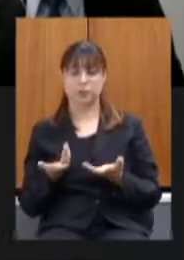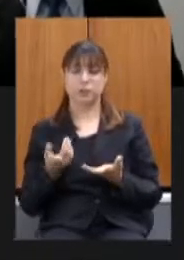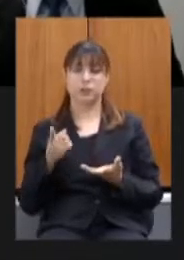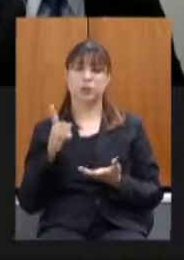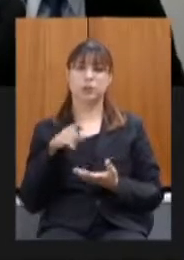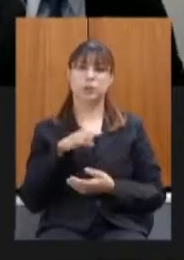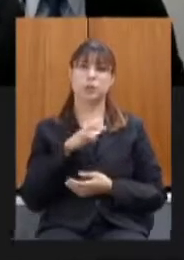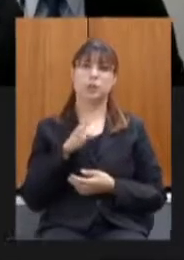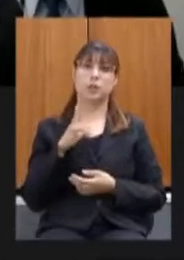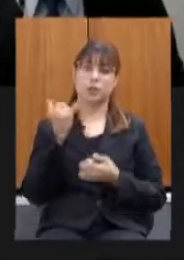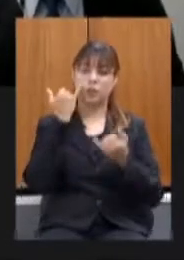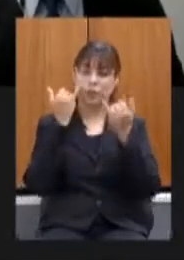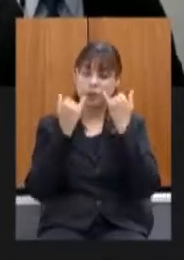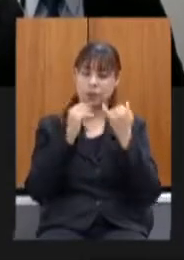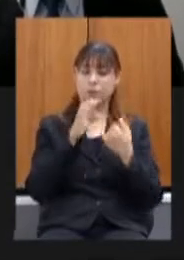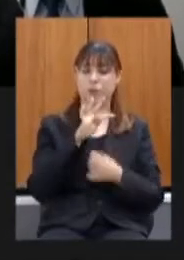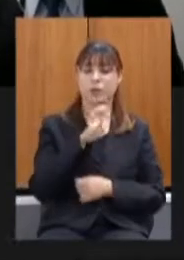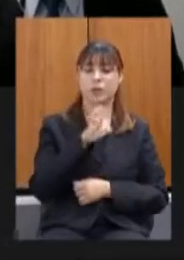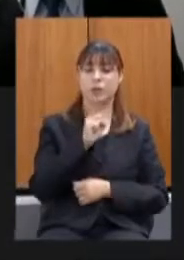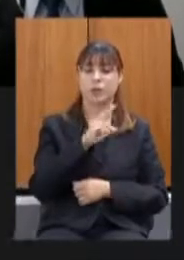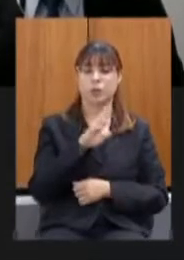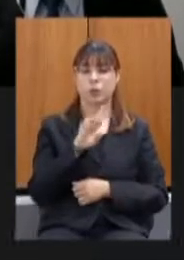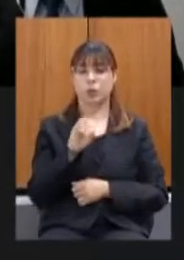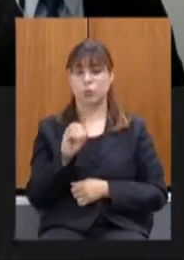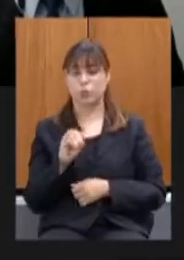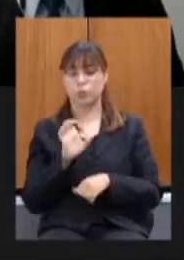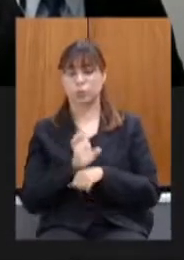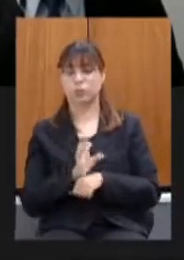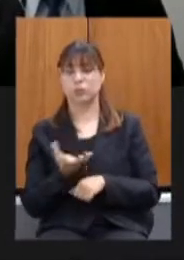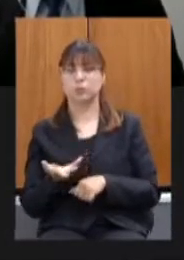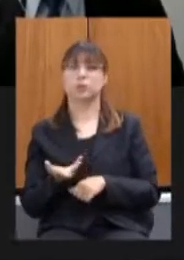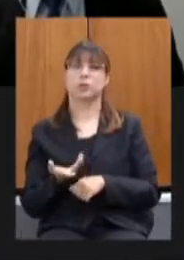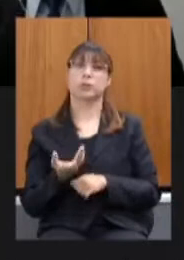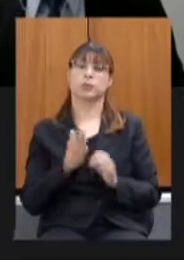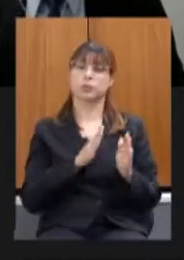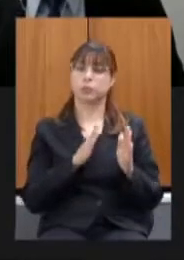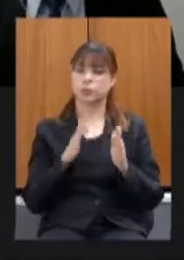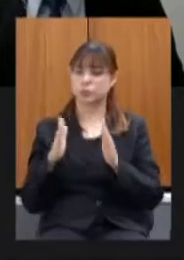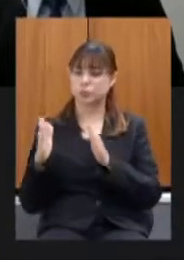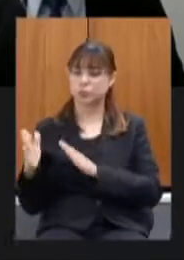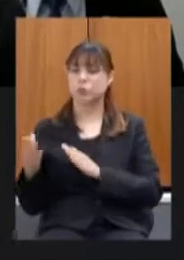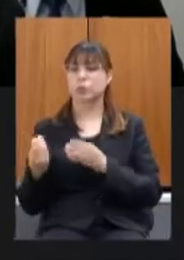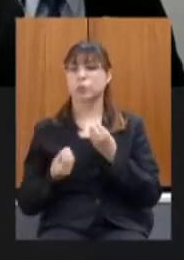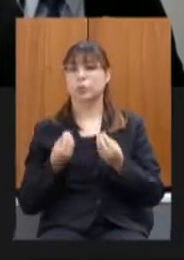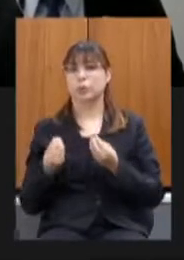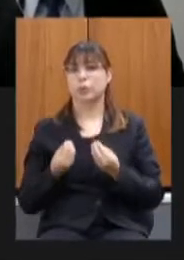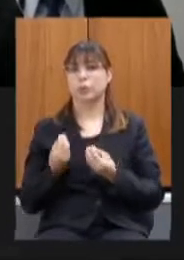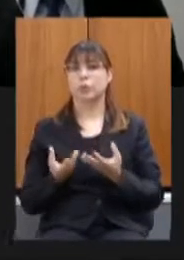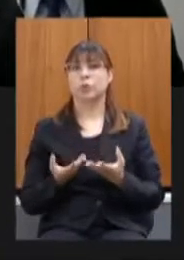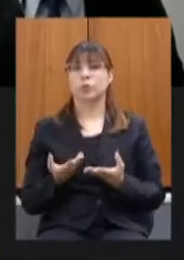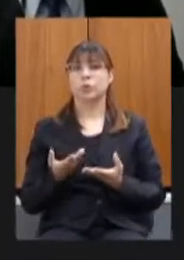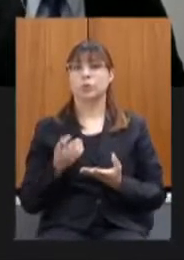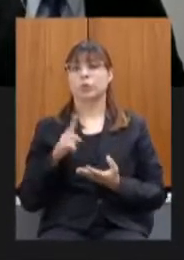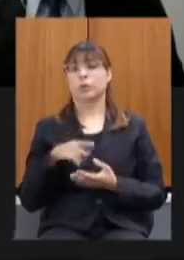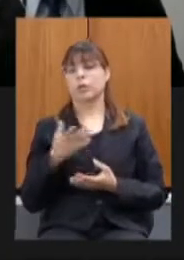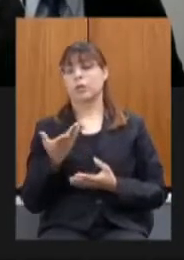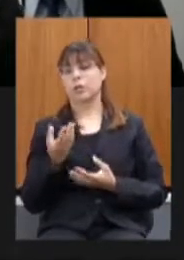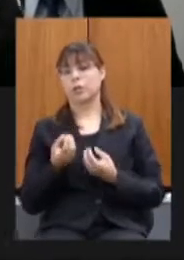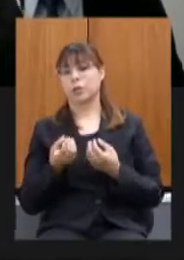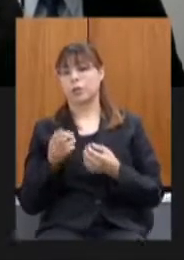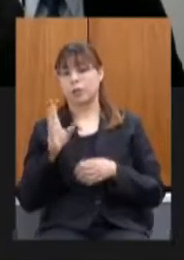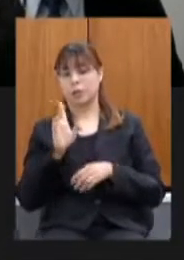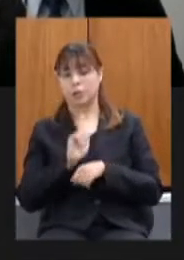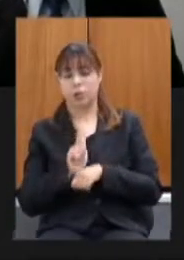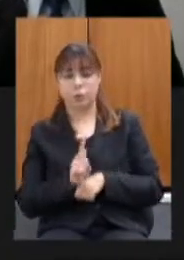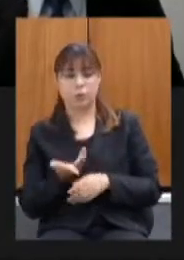Estudual desde a administração financeira como eu falei a execução orçamentária financeira a governança das estatais